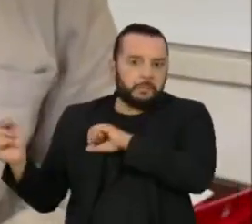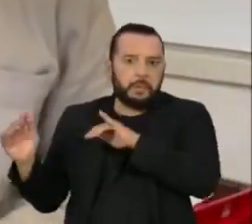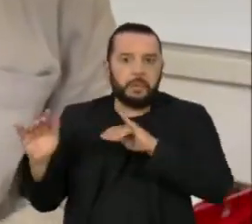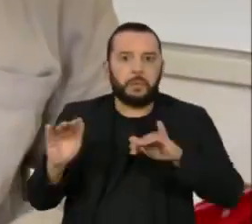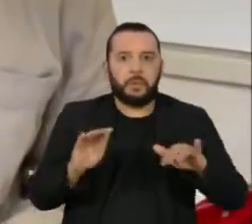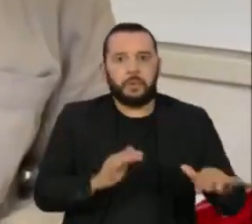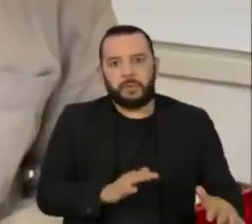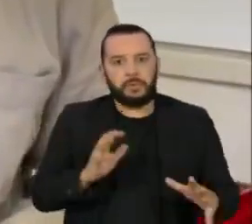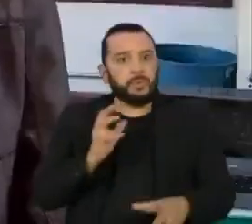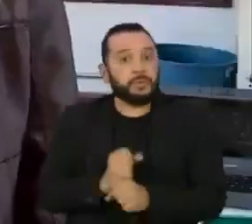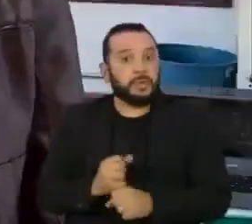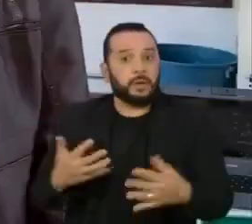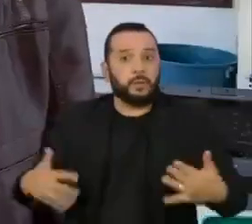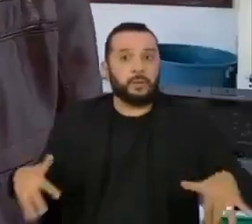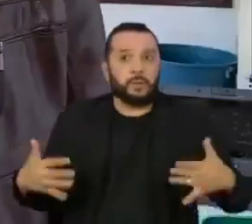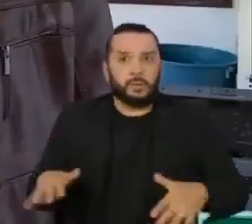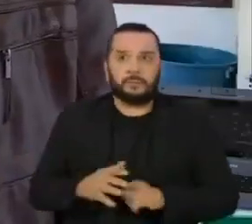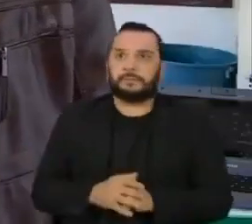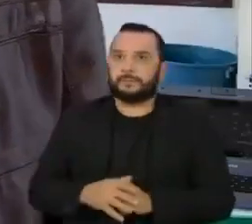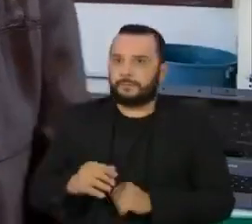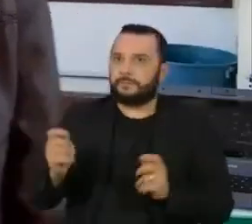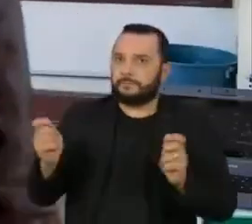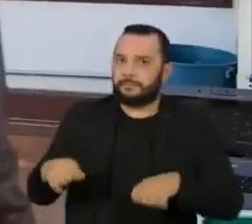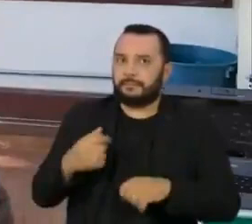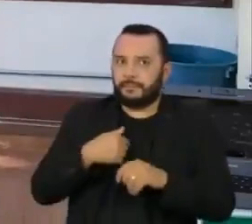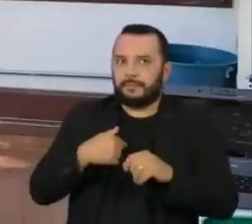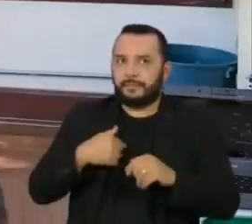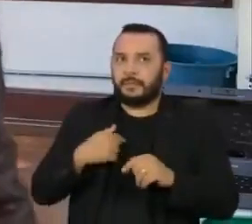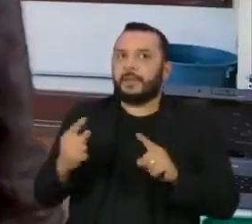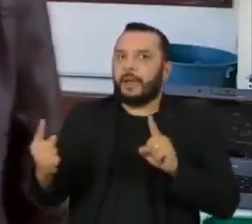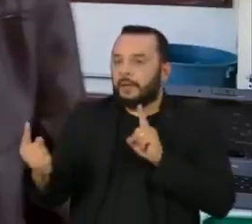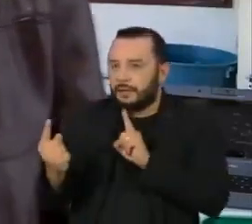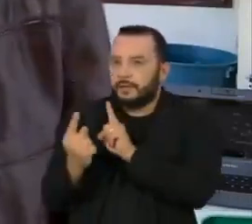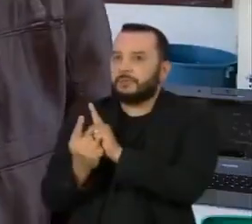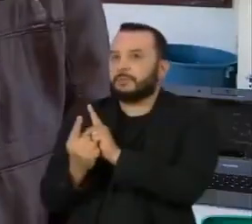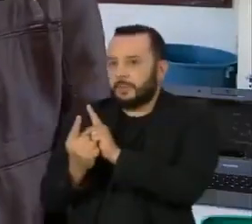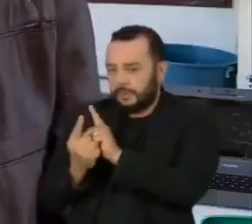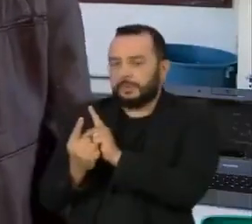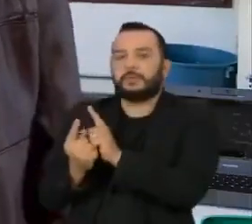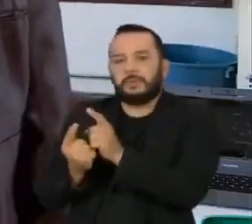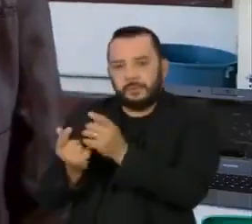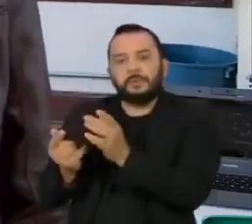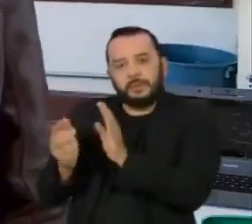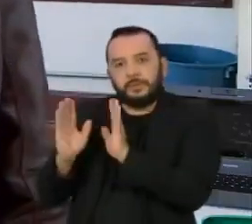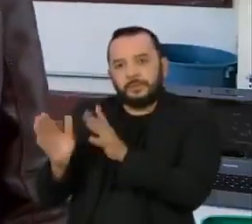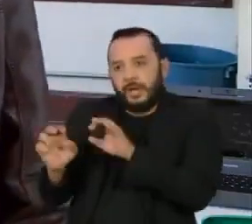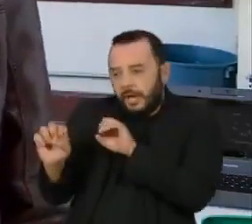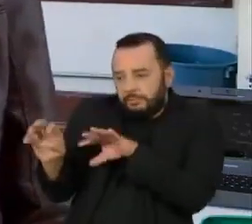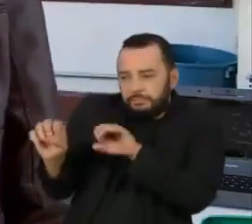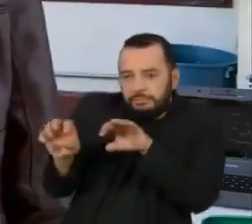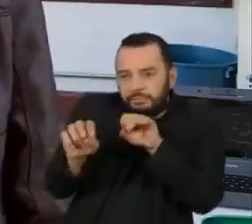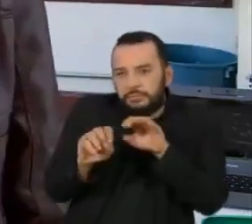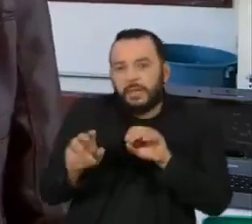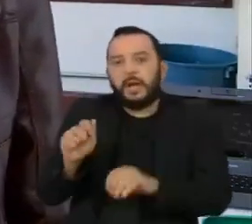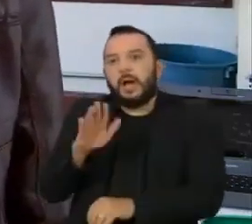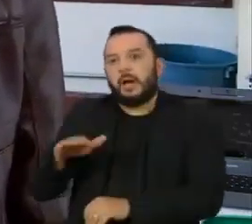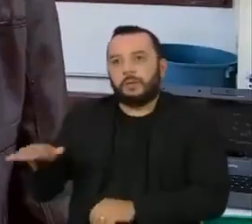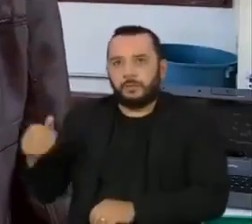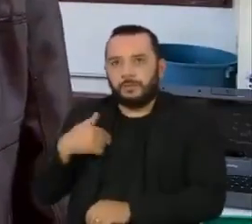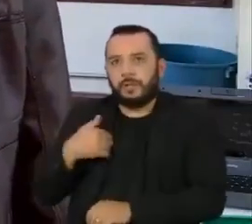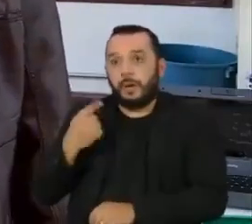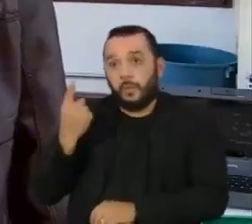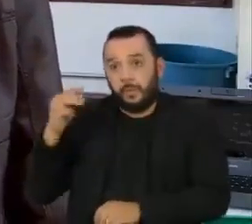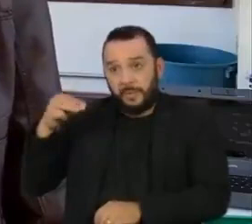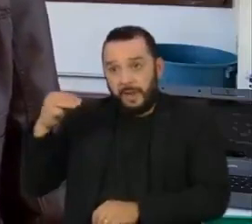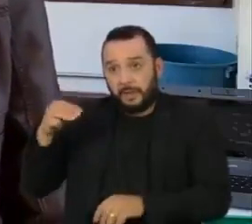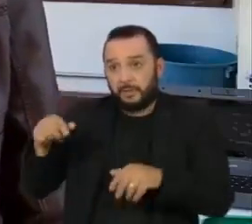capacidade total de alunos. Para o atendimento do protocolo sanitário, a nossa capacidade, mantendo o distanciamento de um metro